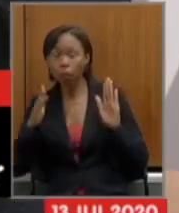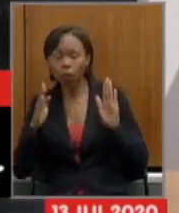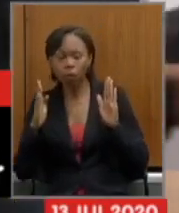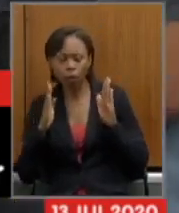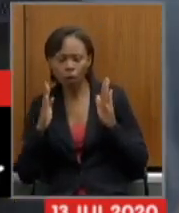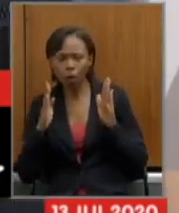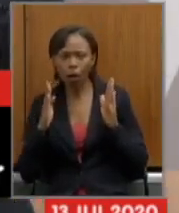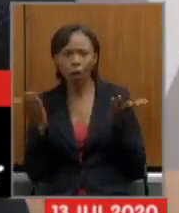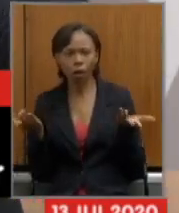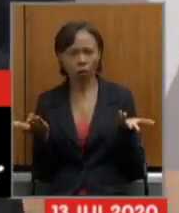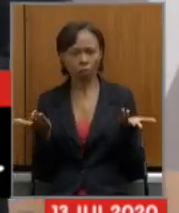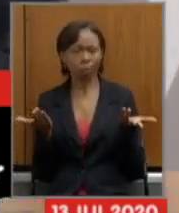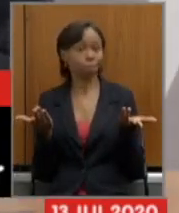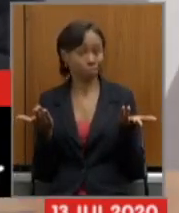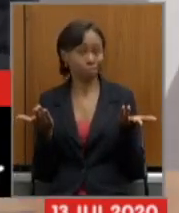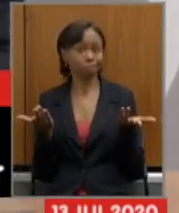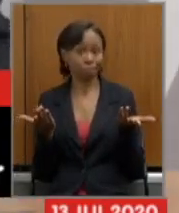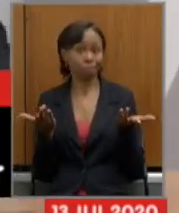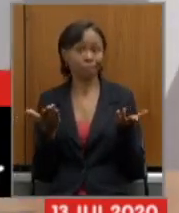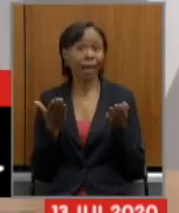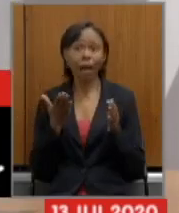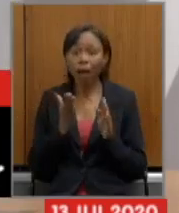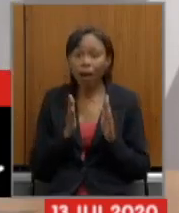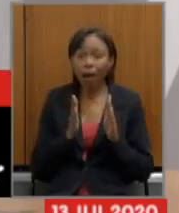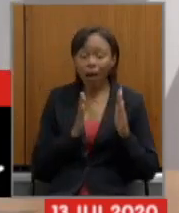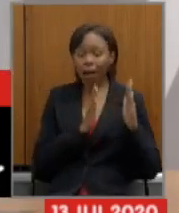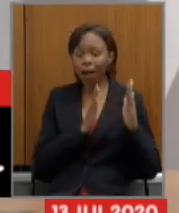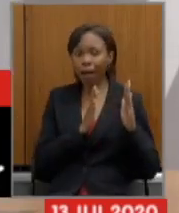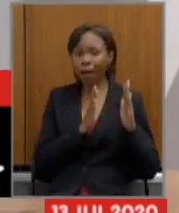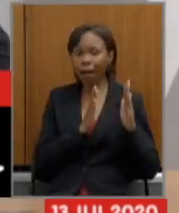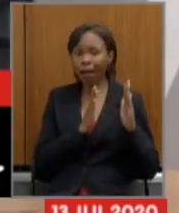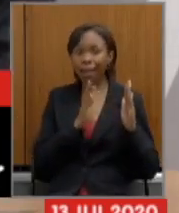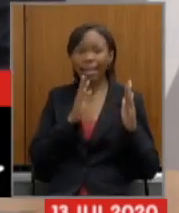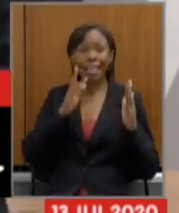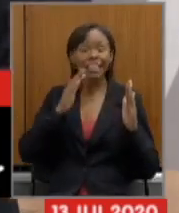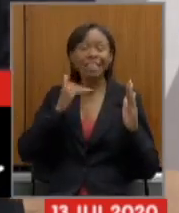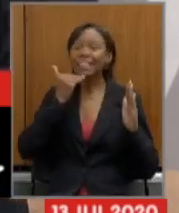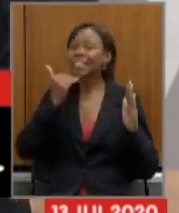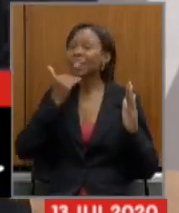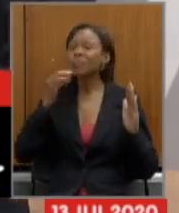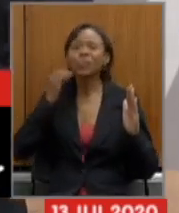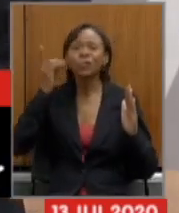ou deputada questionou a celeridade do projeto